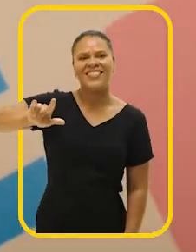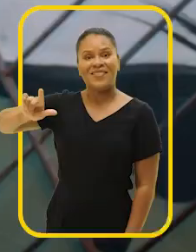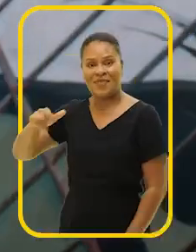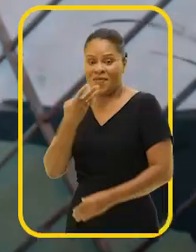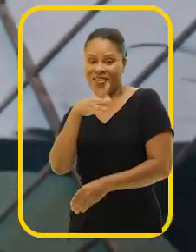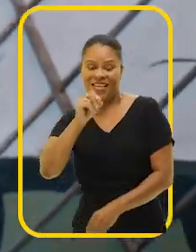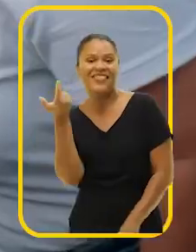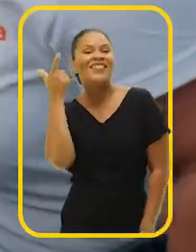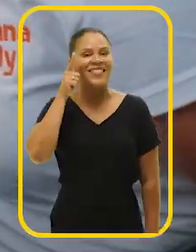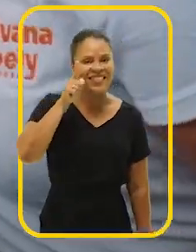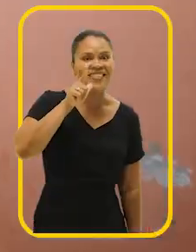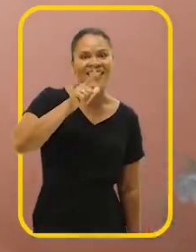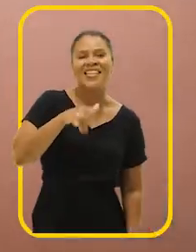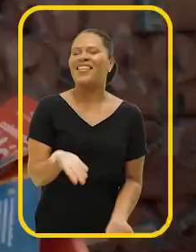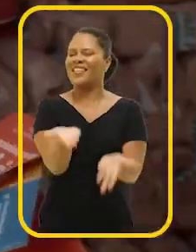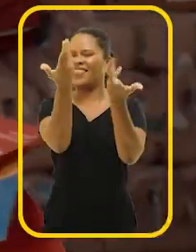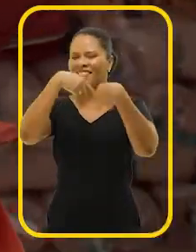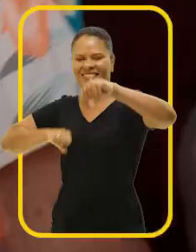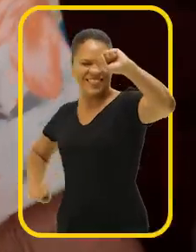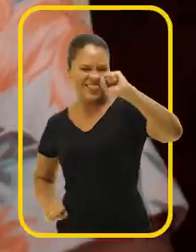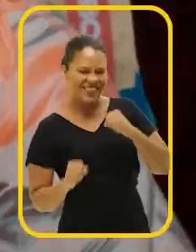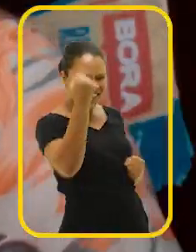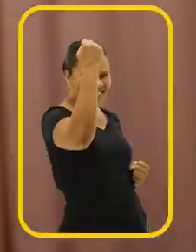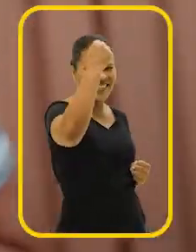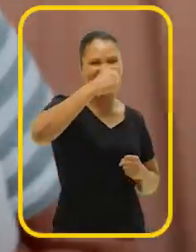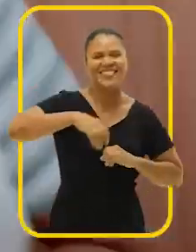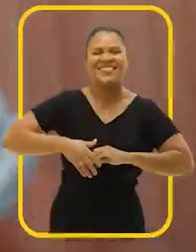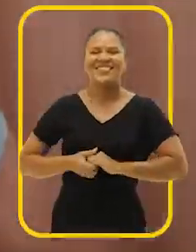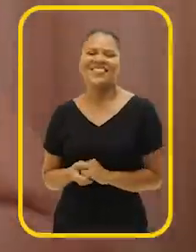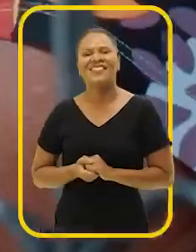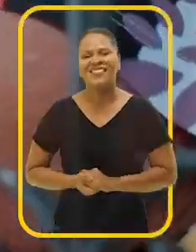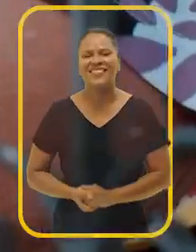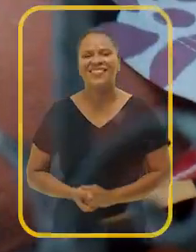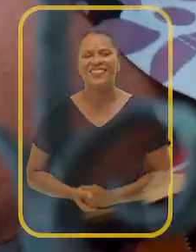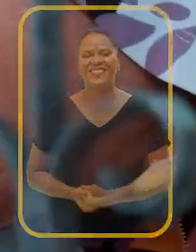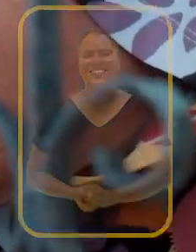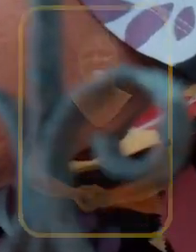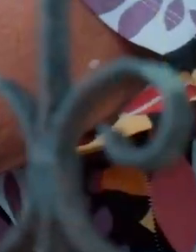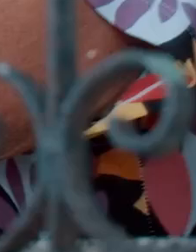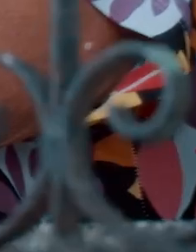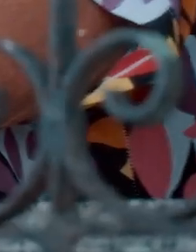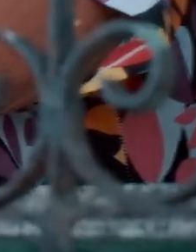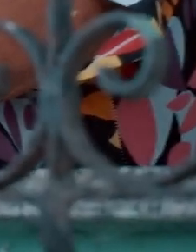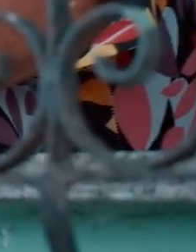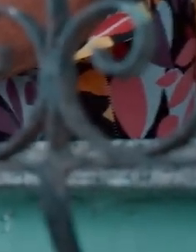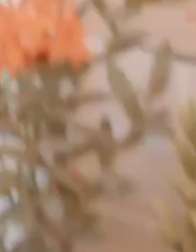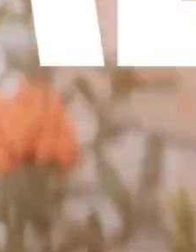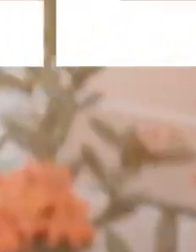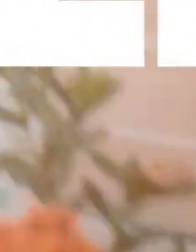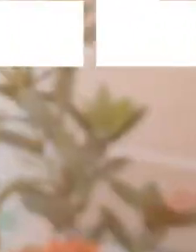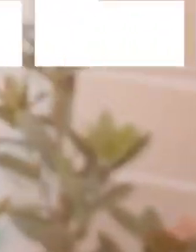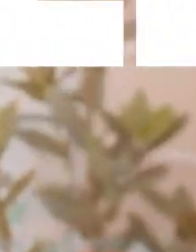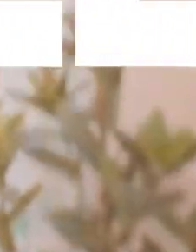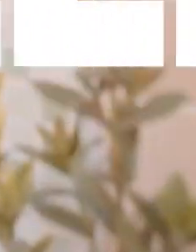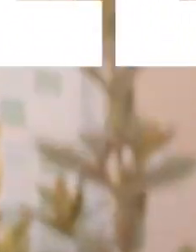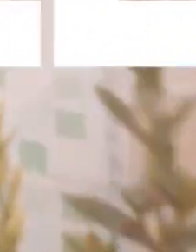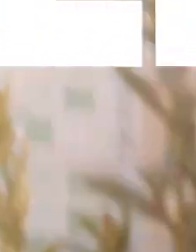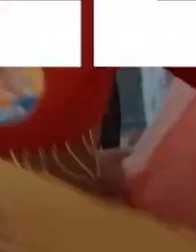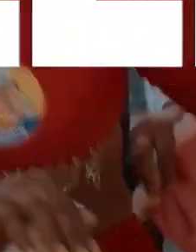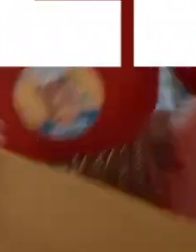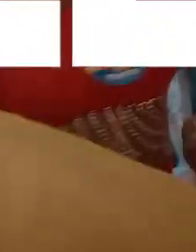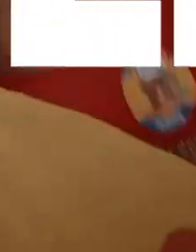E da cidade inteira. Vou votar, vou votar de novo. Duarte, cuida do povão. E da cidade